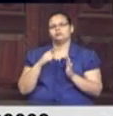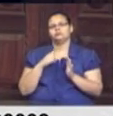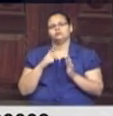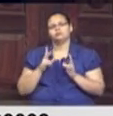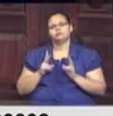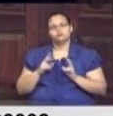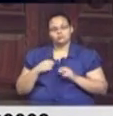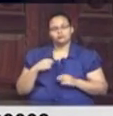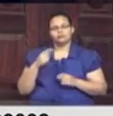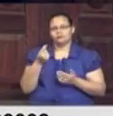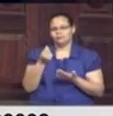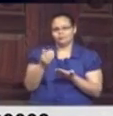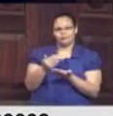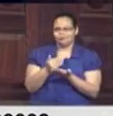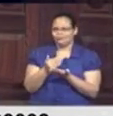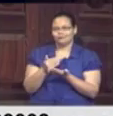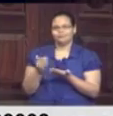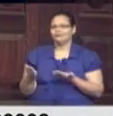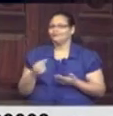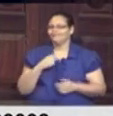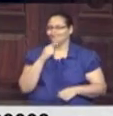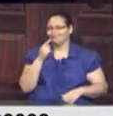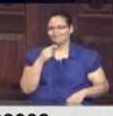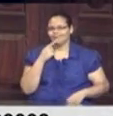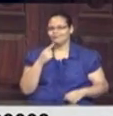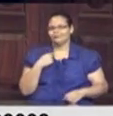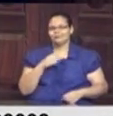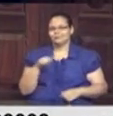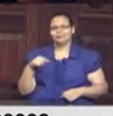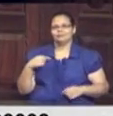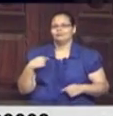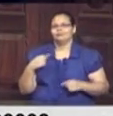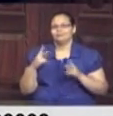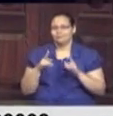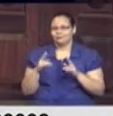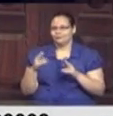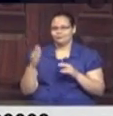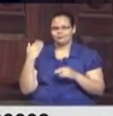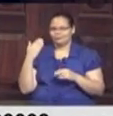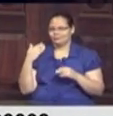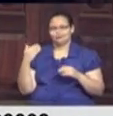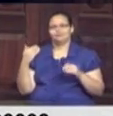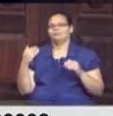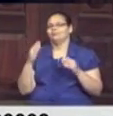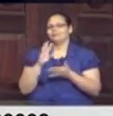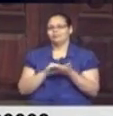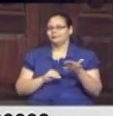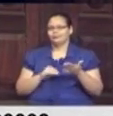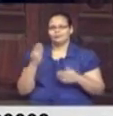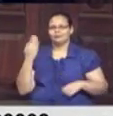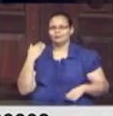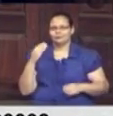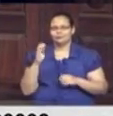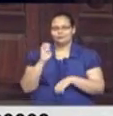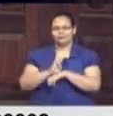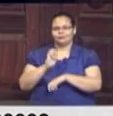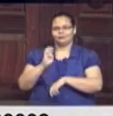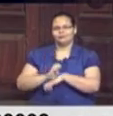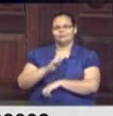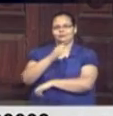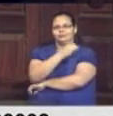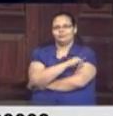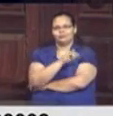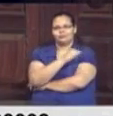A receita não deu certo, e agora quer se aplicar o mesmo remédio proposto por Levi lá atrás no Estado do Rio de